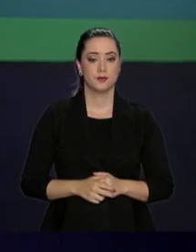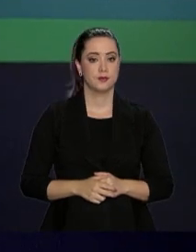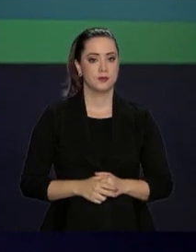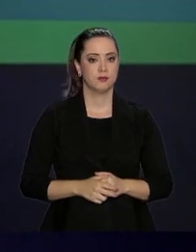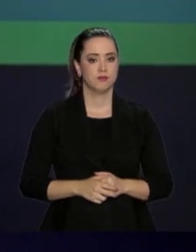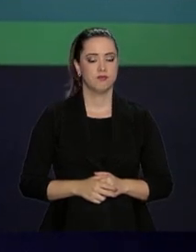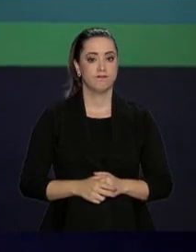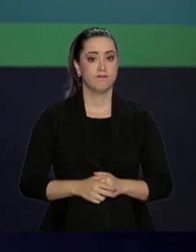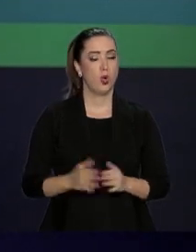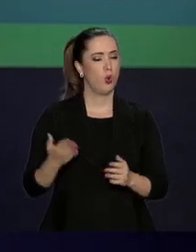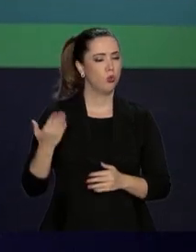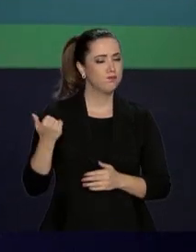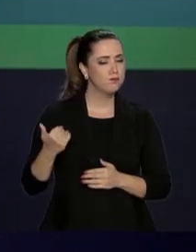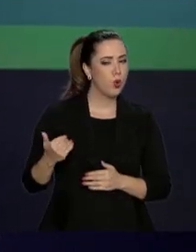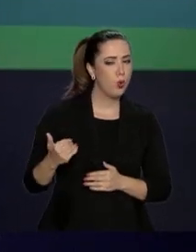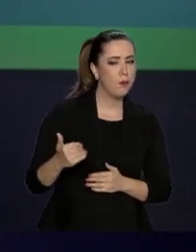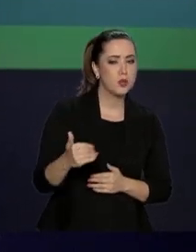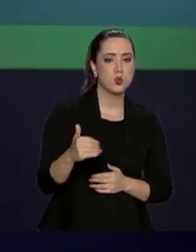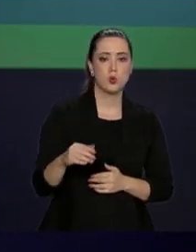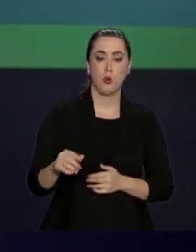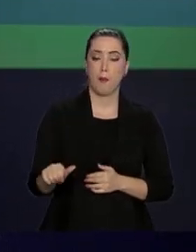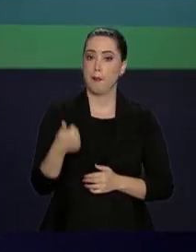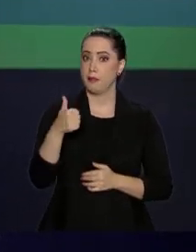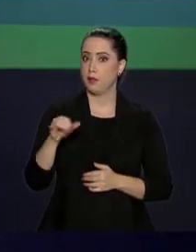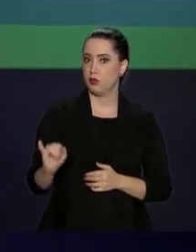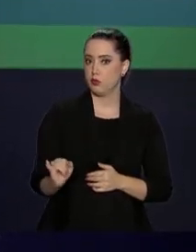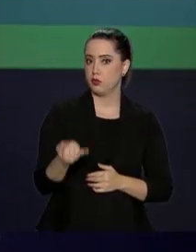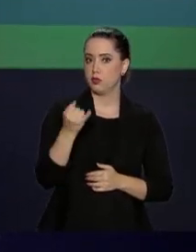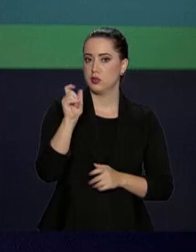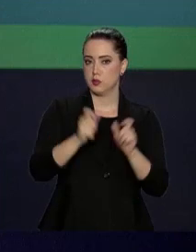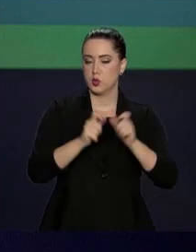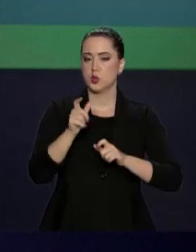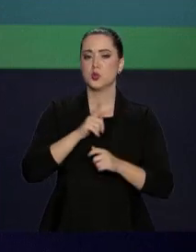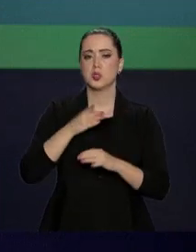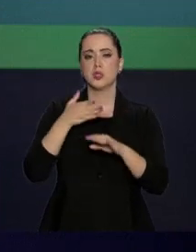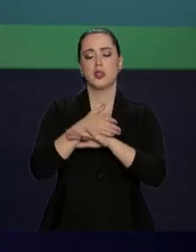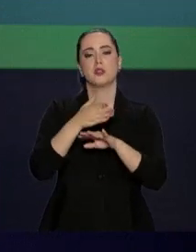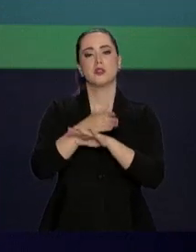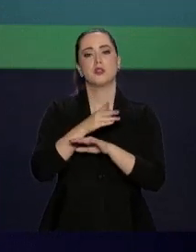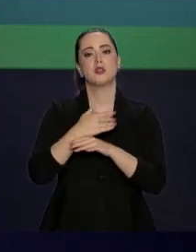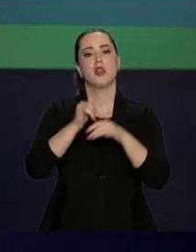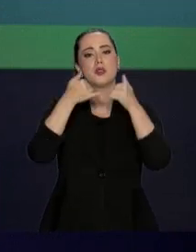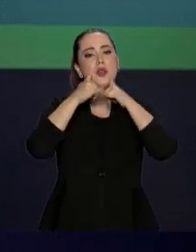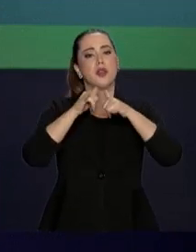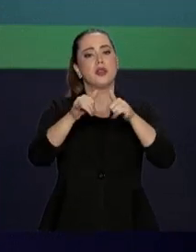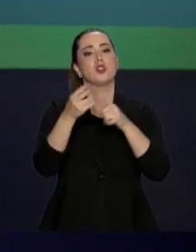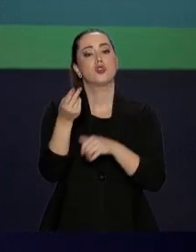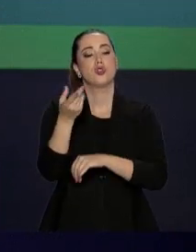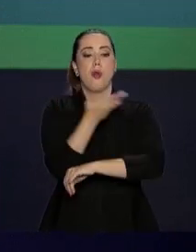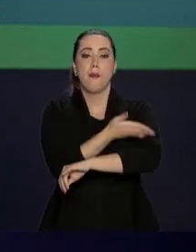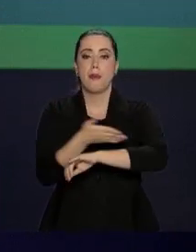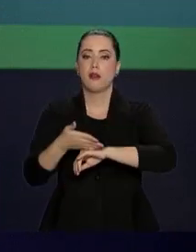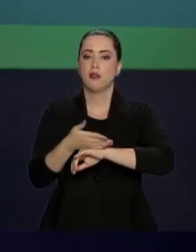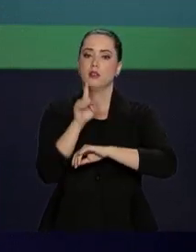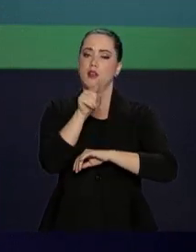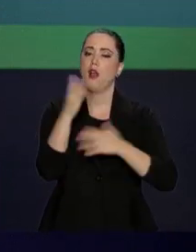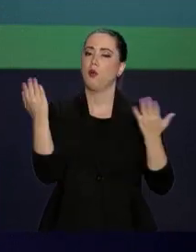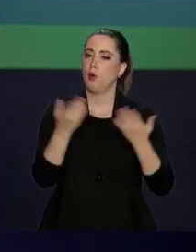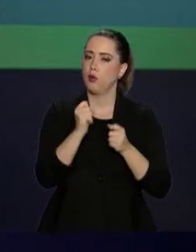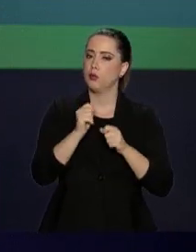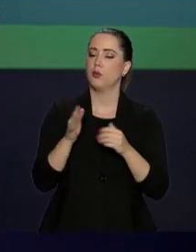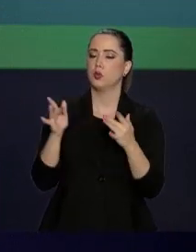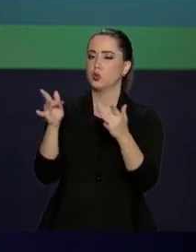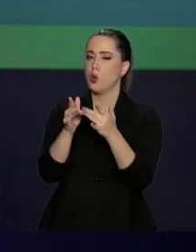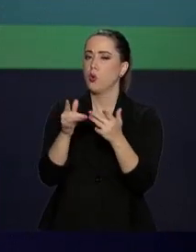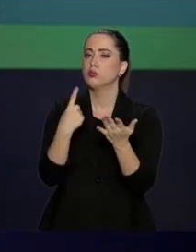Desde 1º de janeiro, aumentou o número de consumidores que podem ter acesso à chamada tarifa branca. Agora pode fazer a